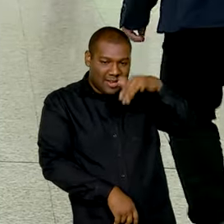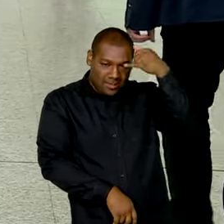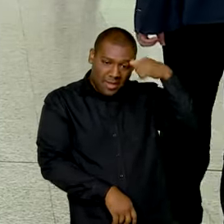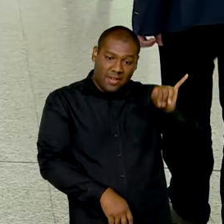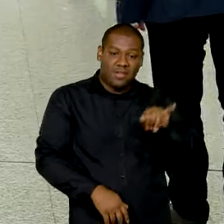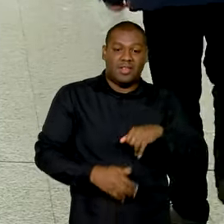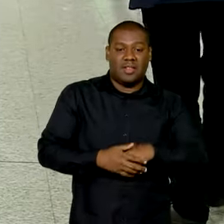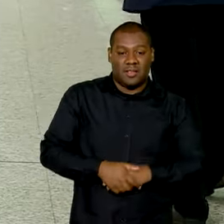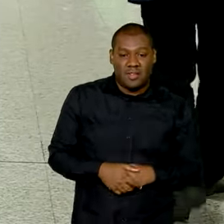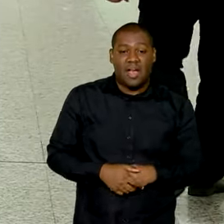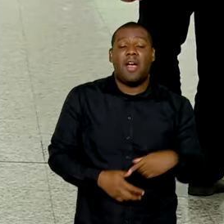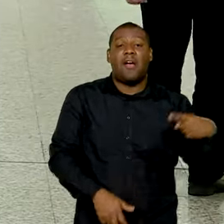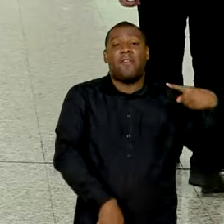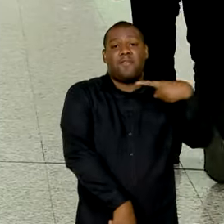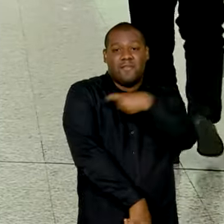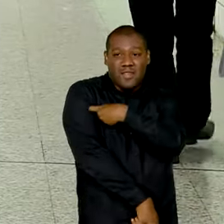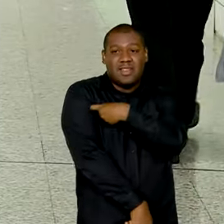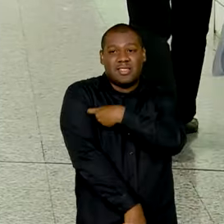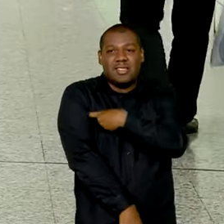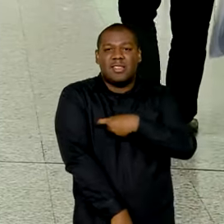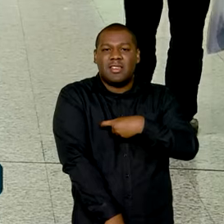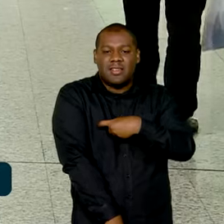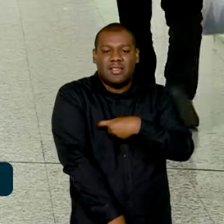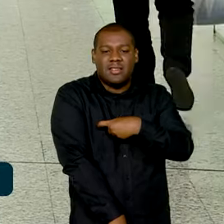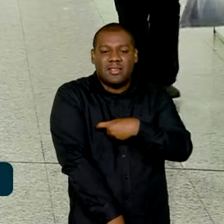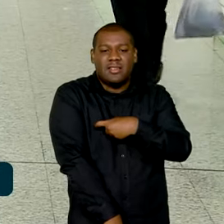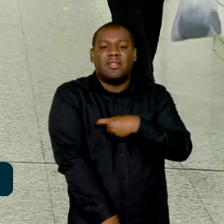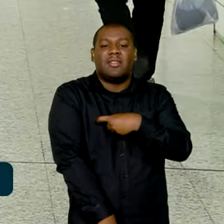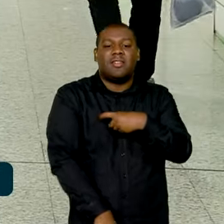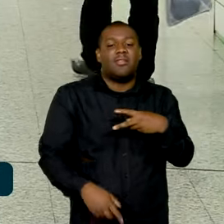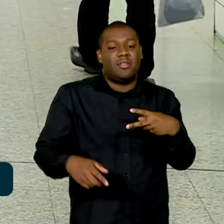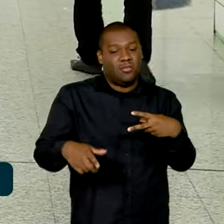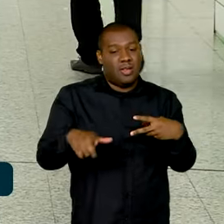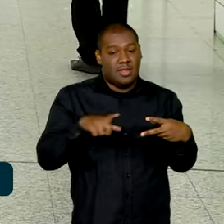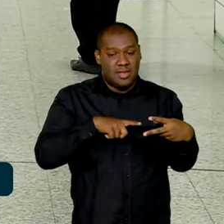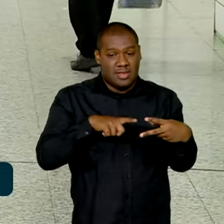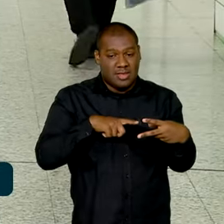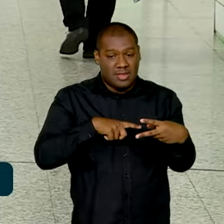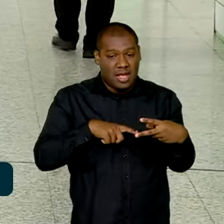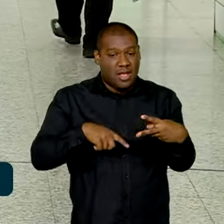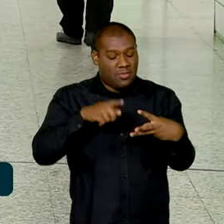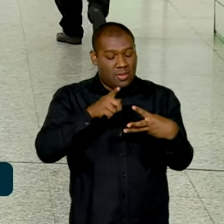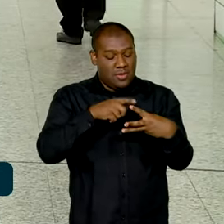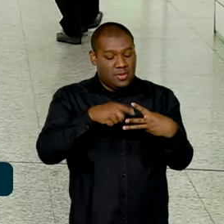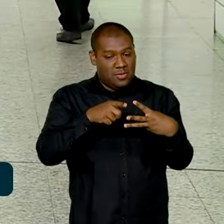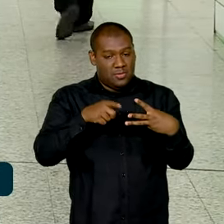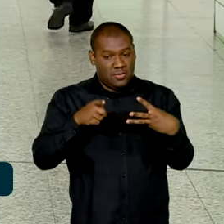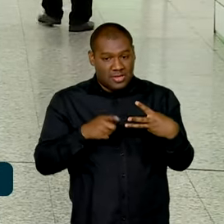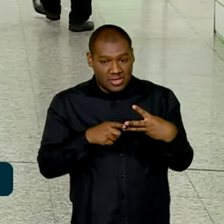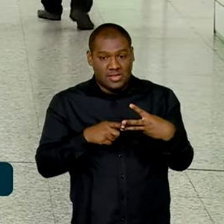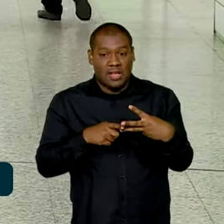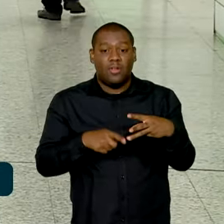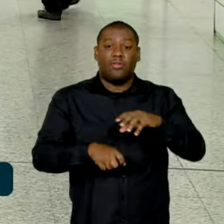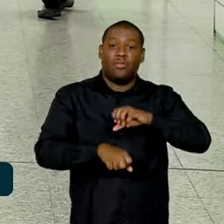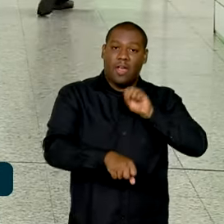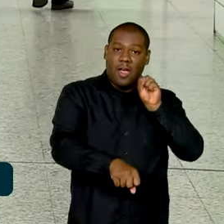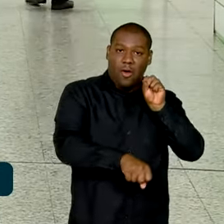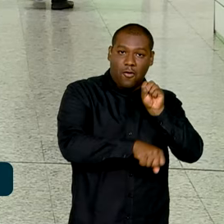utilizada é a trivalente, ou seja, apresenta três tipos de cepas de vírus em combinação,